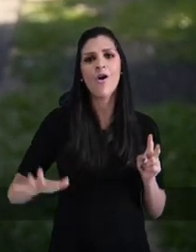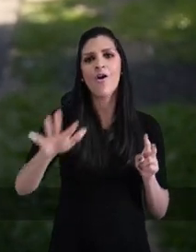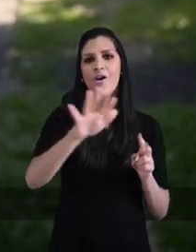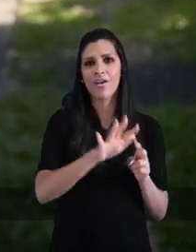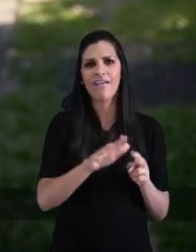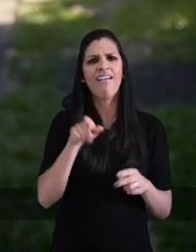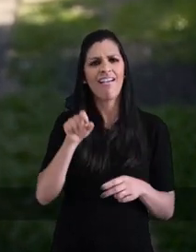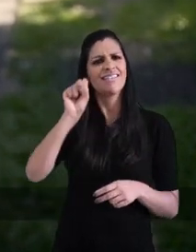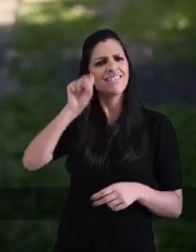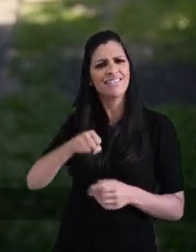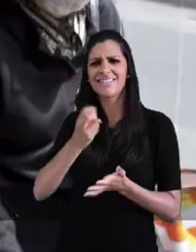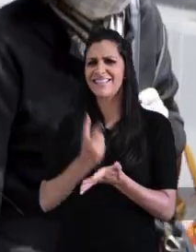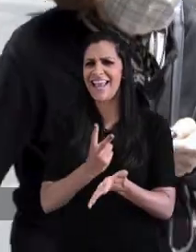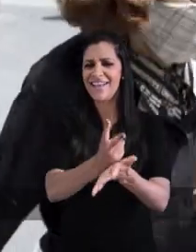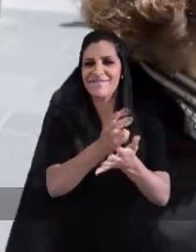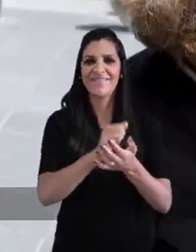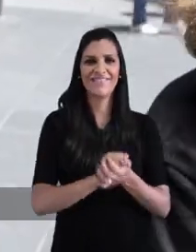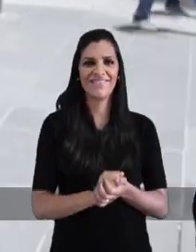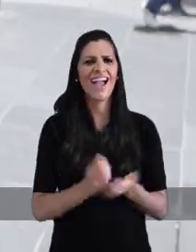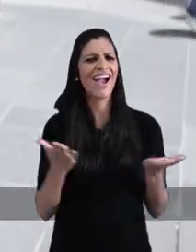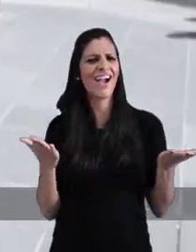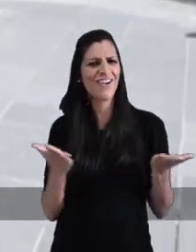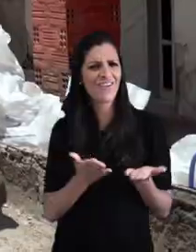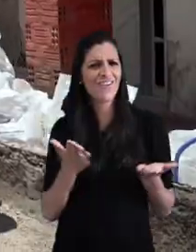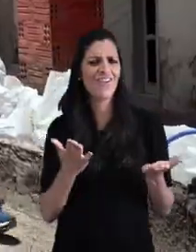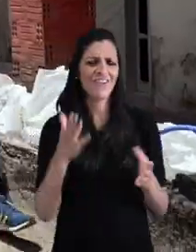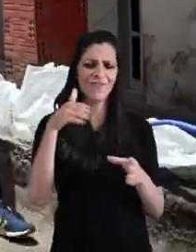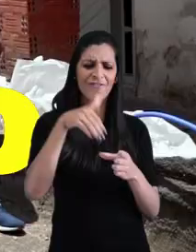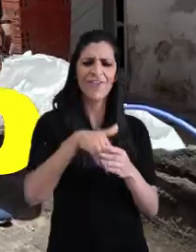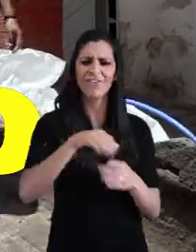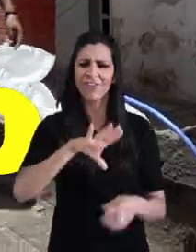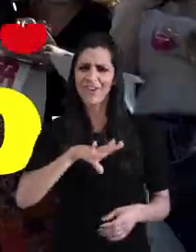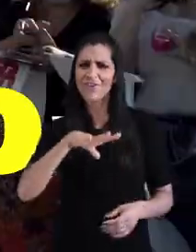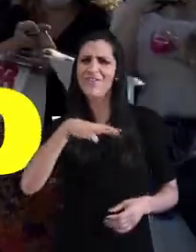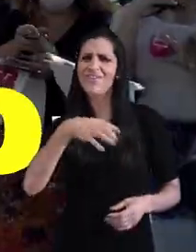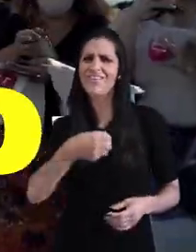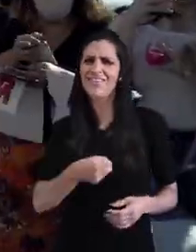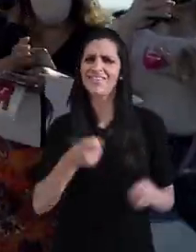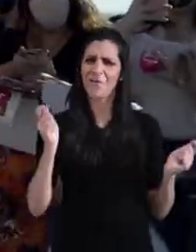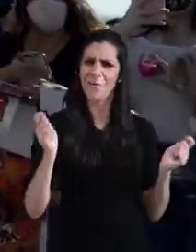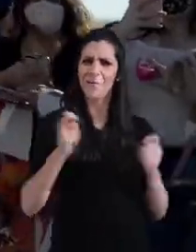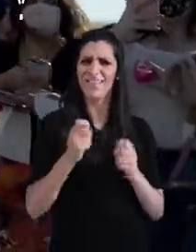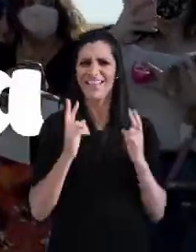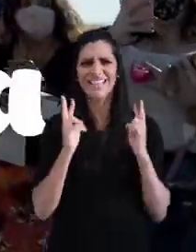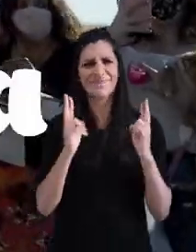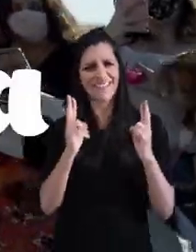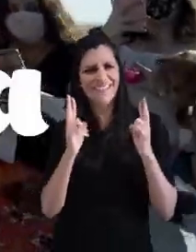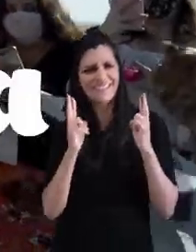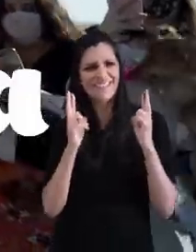que olhe por todos nós. Ela sim sempre. Vamos juntos!